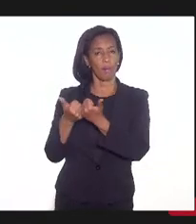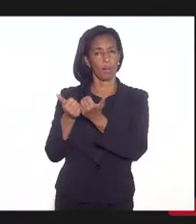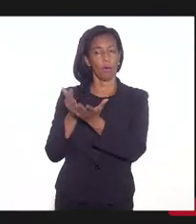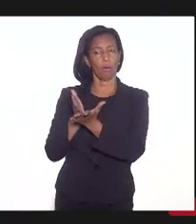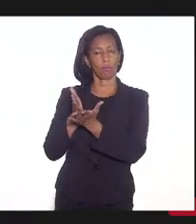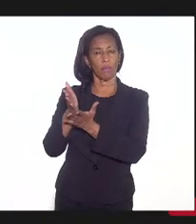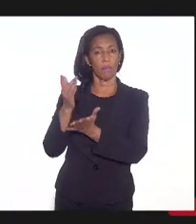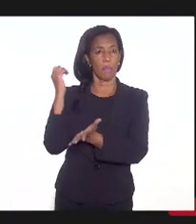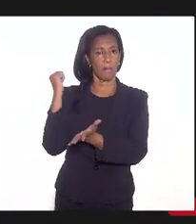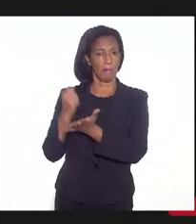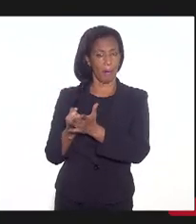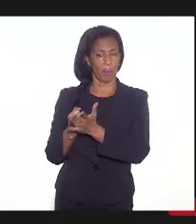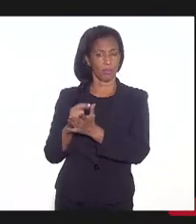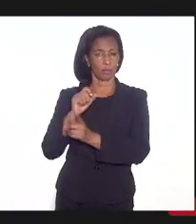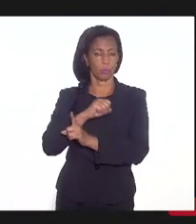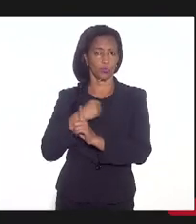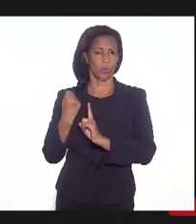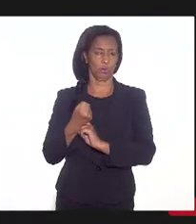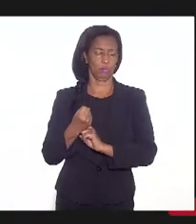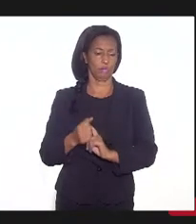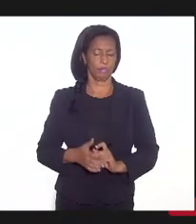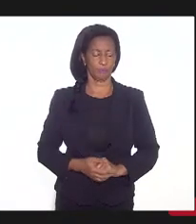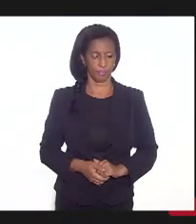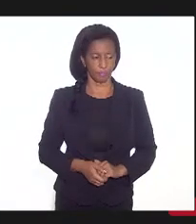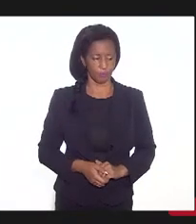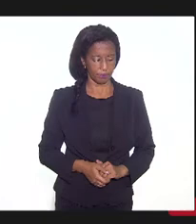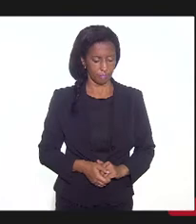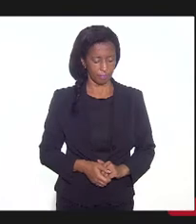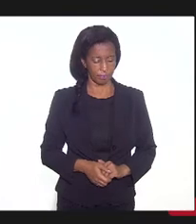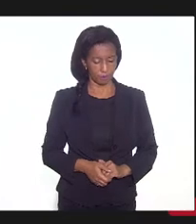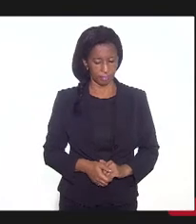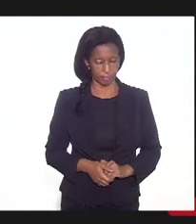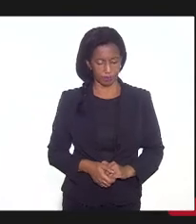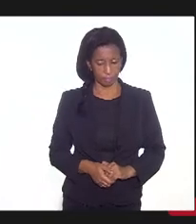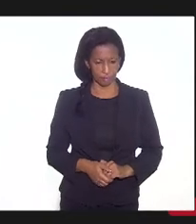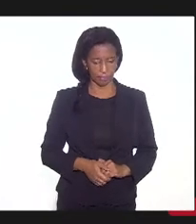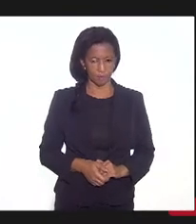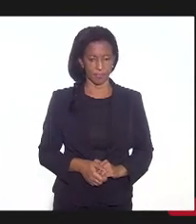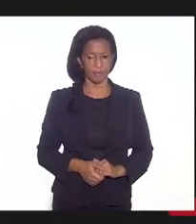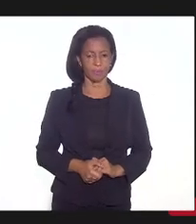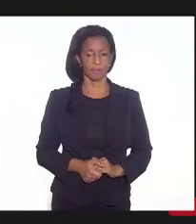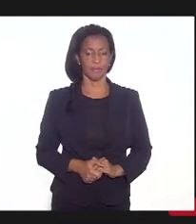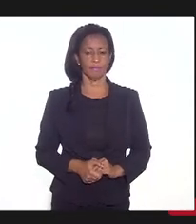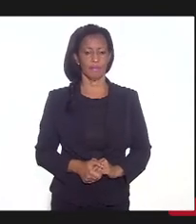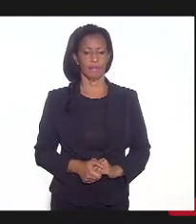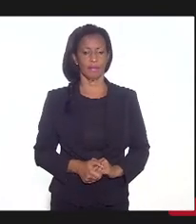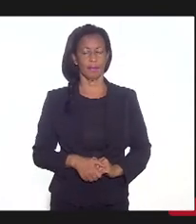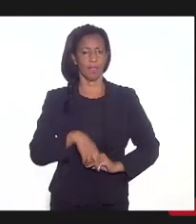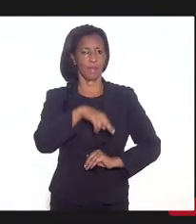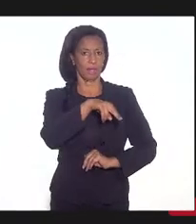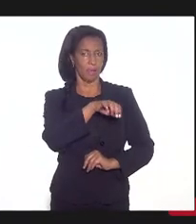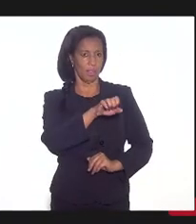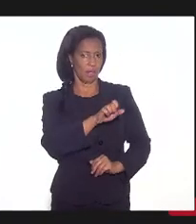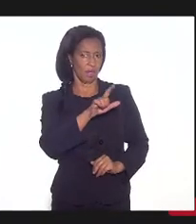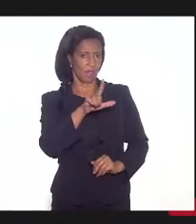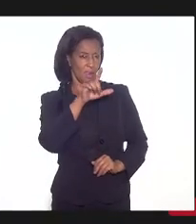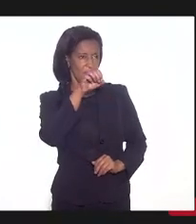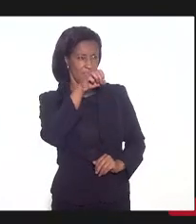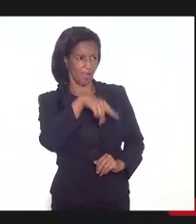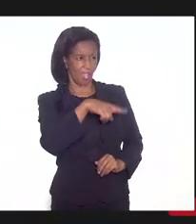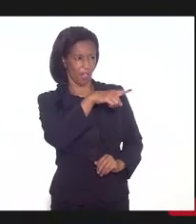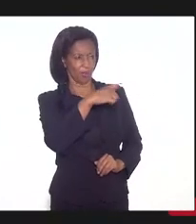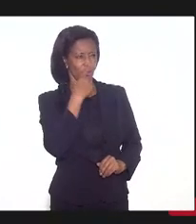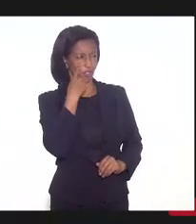menor impacto social. Nelson, eu já estive estudando essa